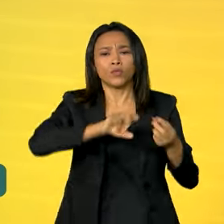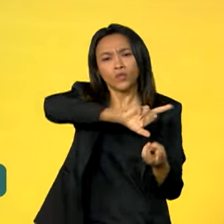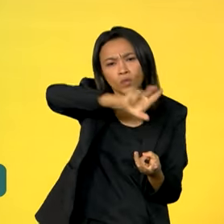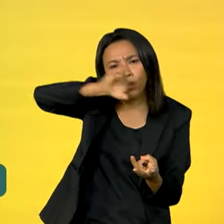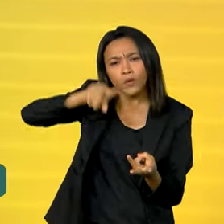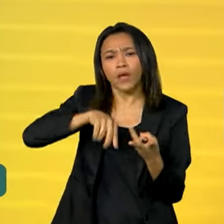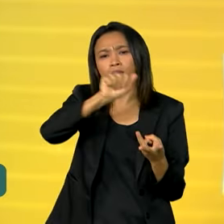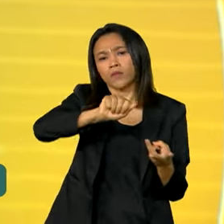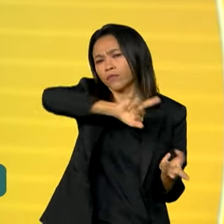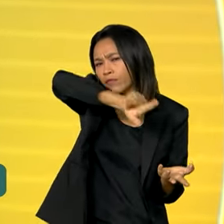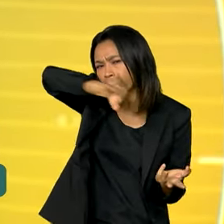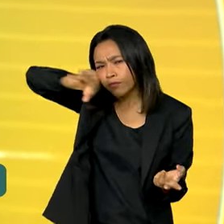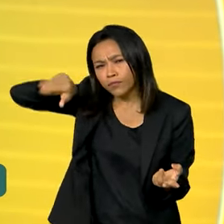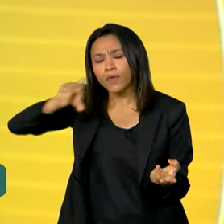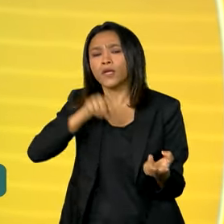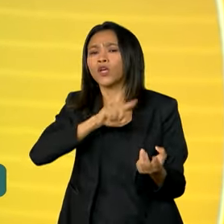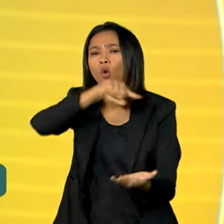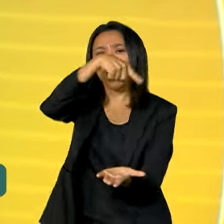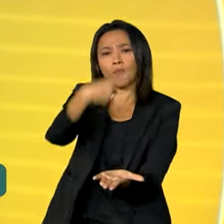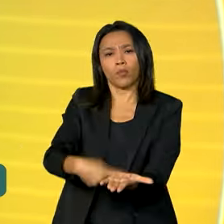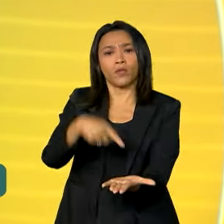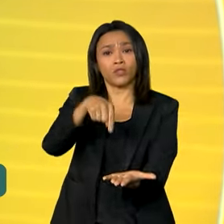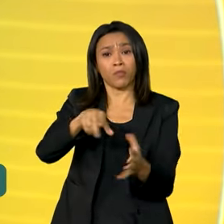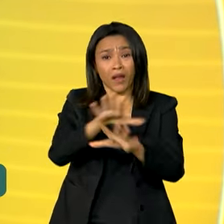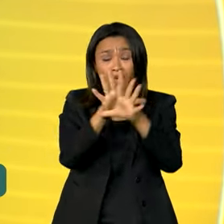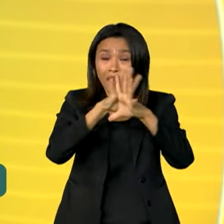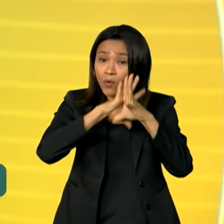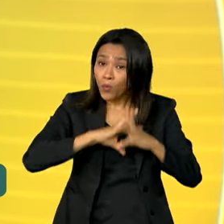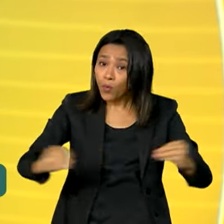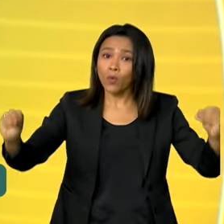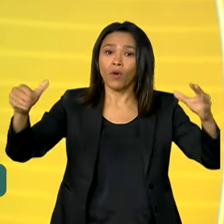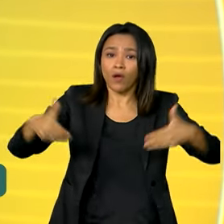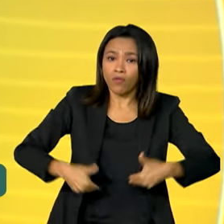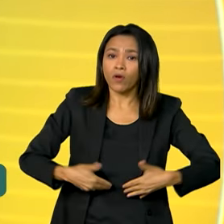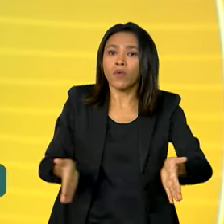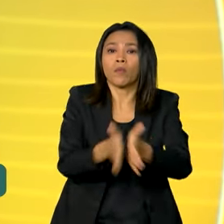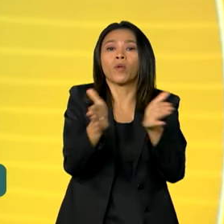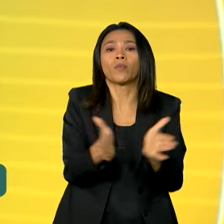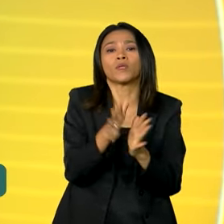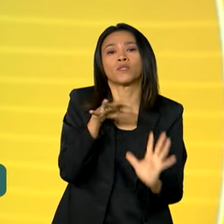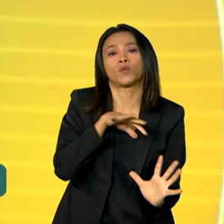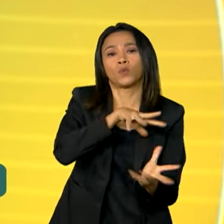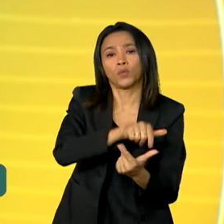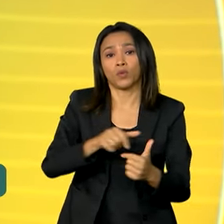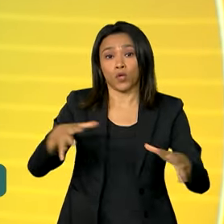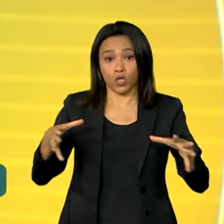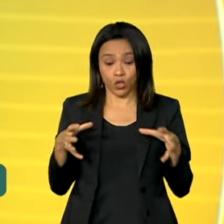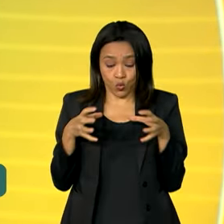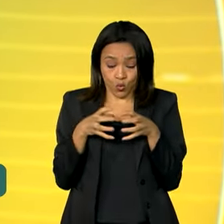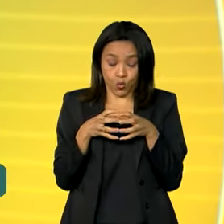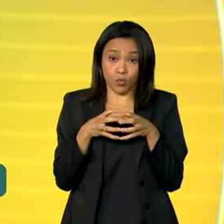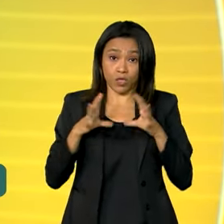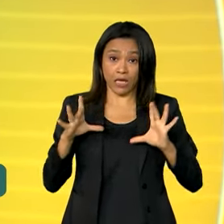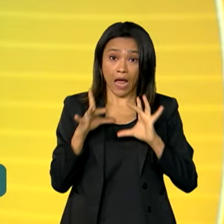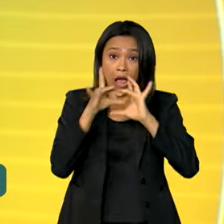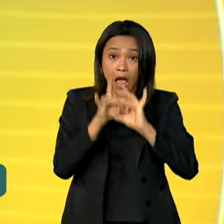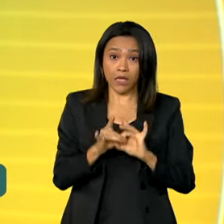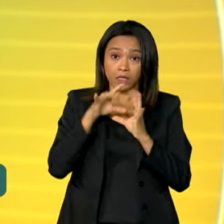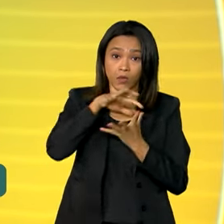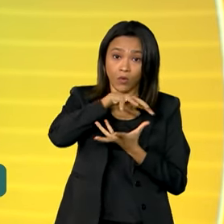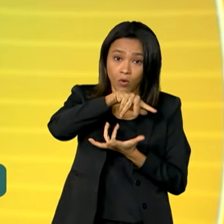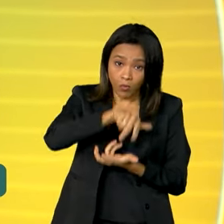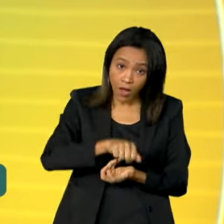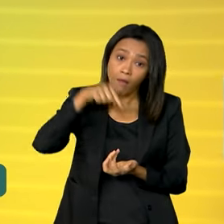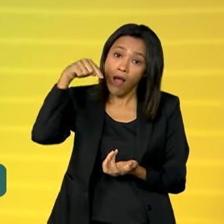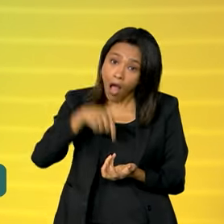comprometidas com a erradicação da fome e da pobreza no mundo. A Aliança Global, uma das prioridades da